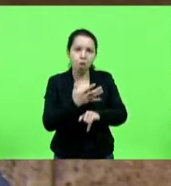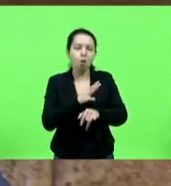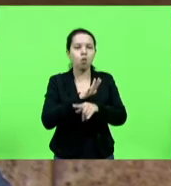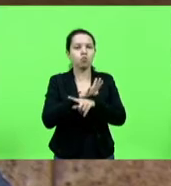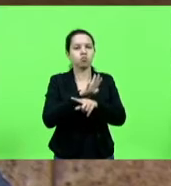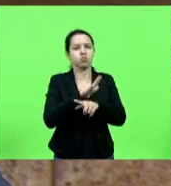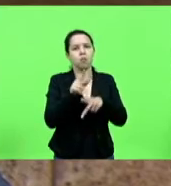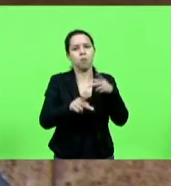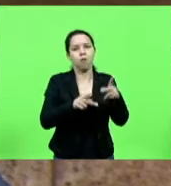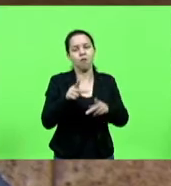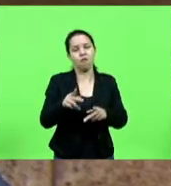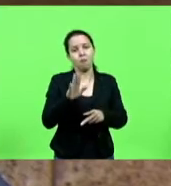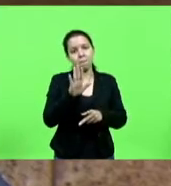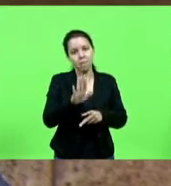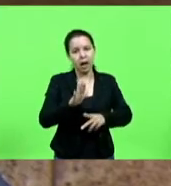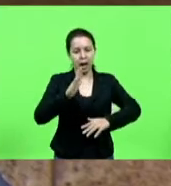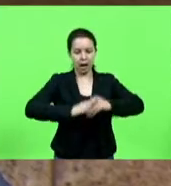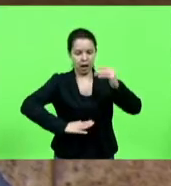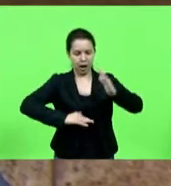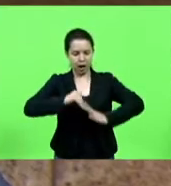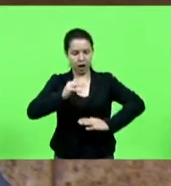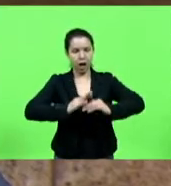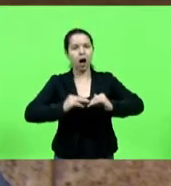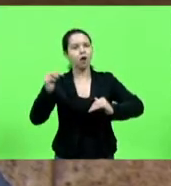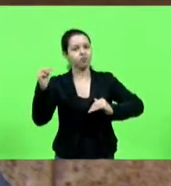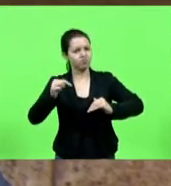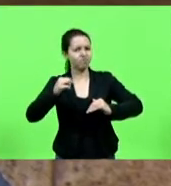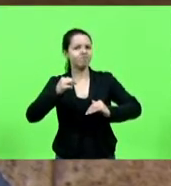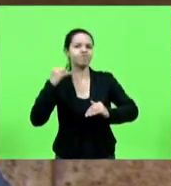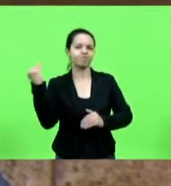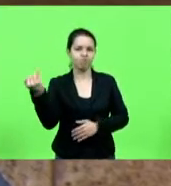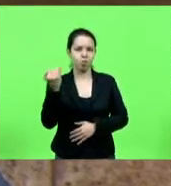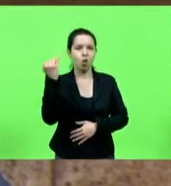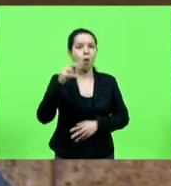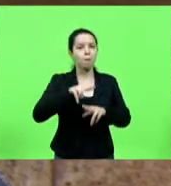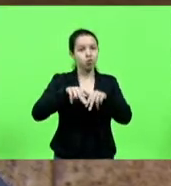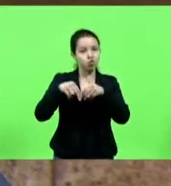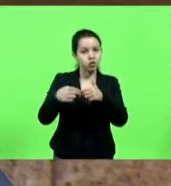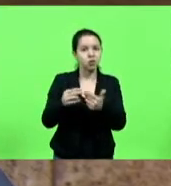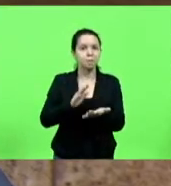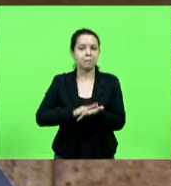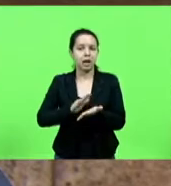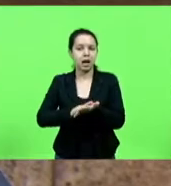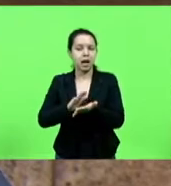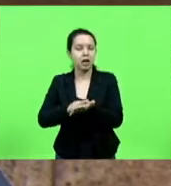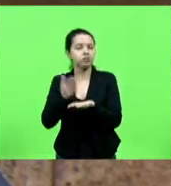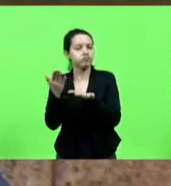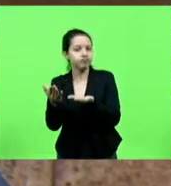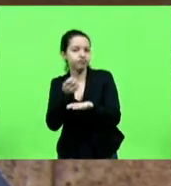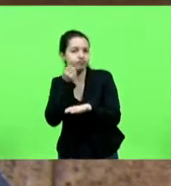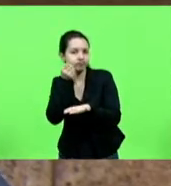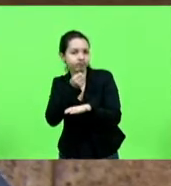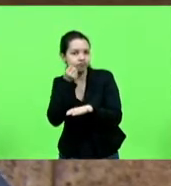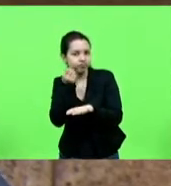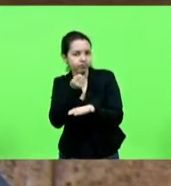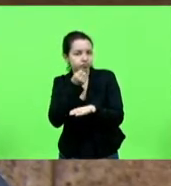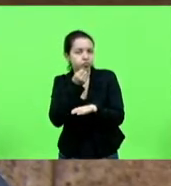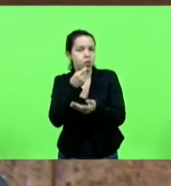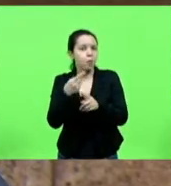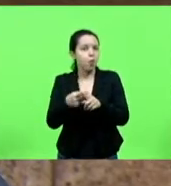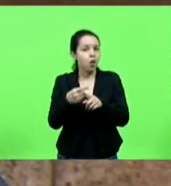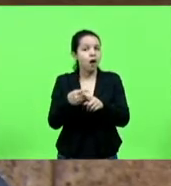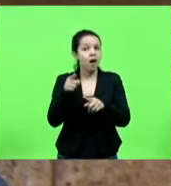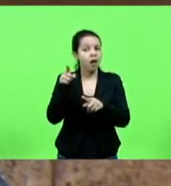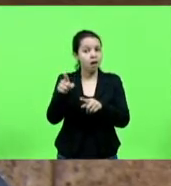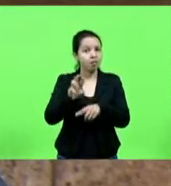atitudes são valiosíssimas. Por isso que parabenizo o nosso senador ali, que lá em frente à CPI, que tem à